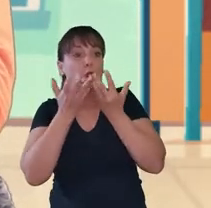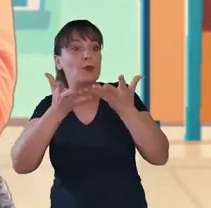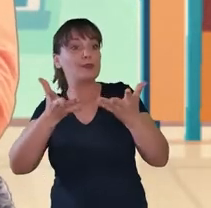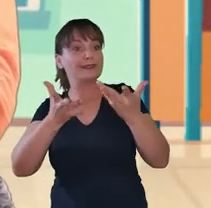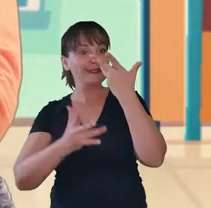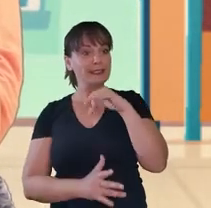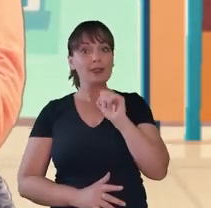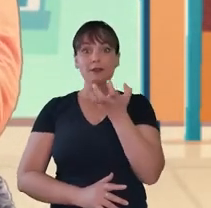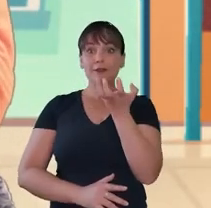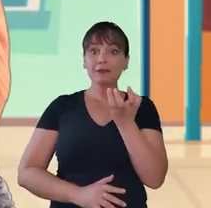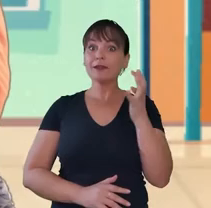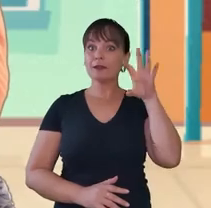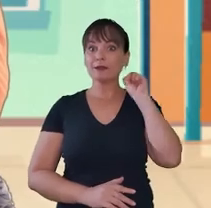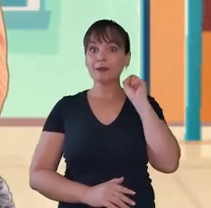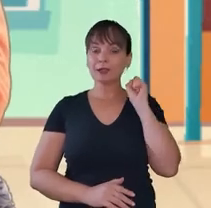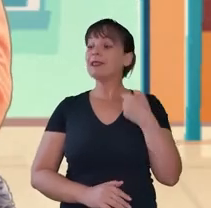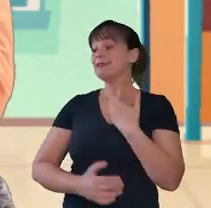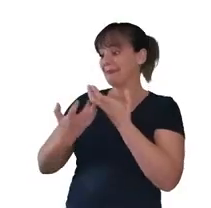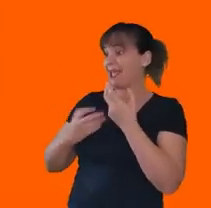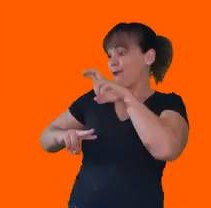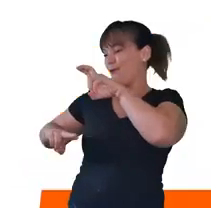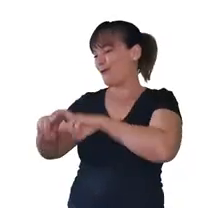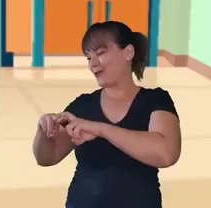escutar? Quero. Eu vou sentar, pode contar.